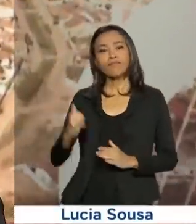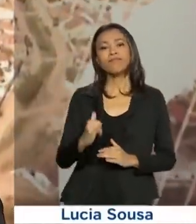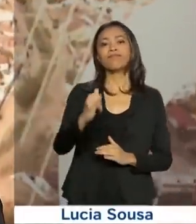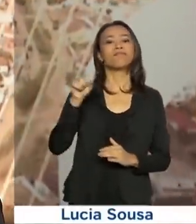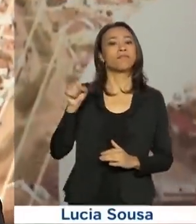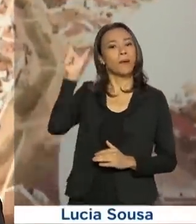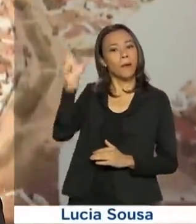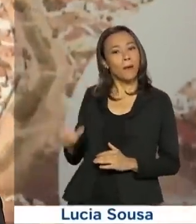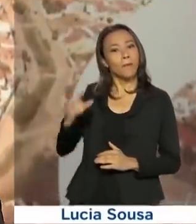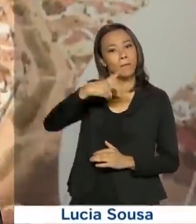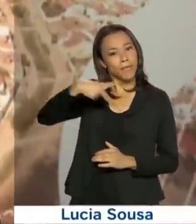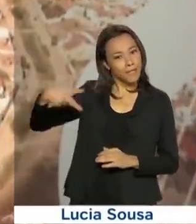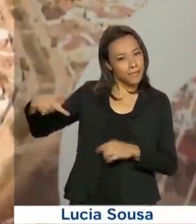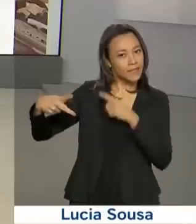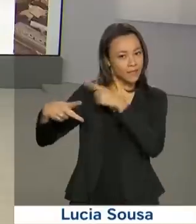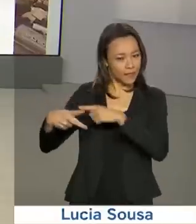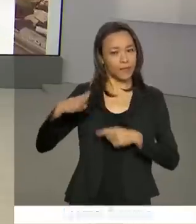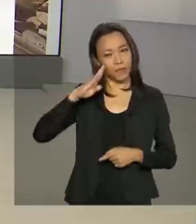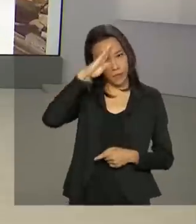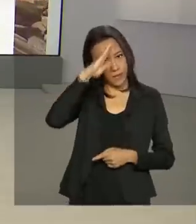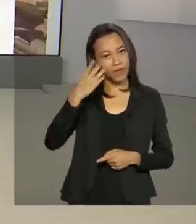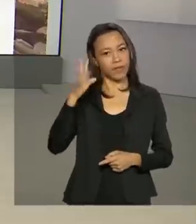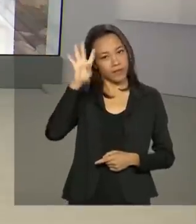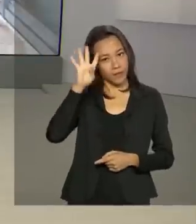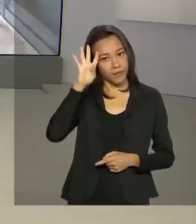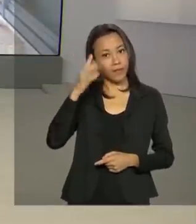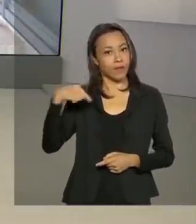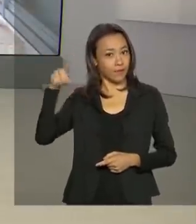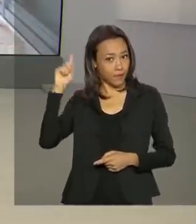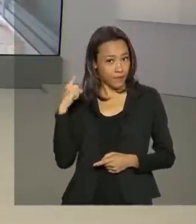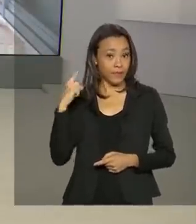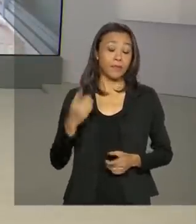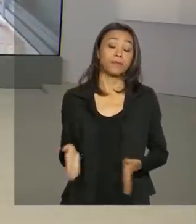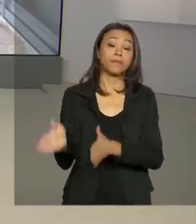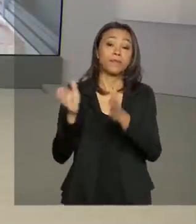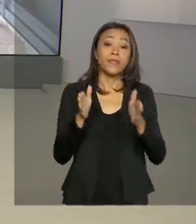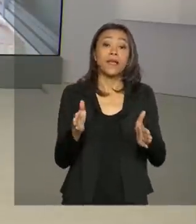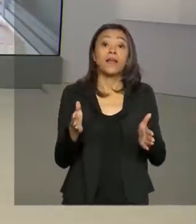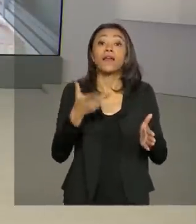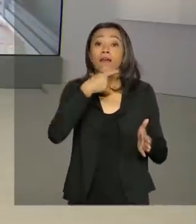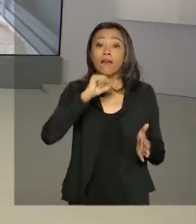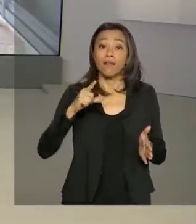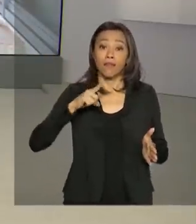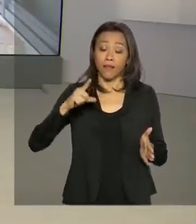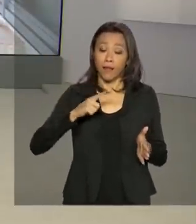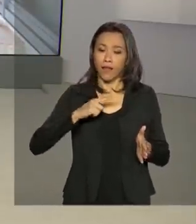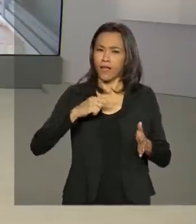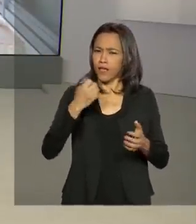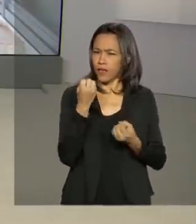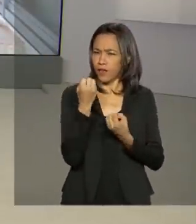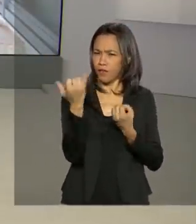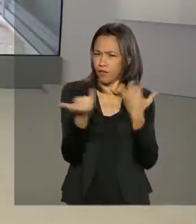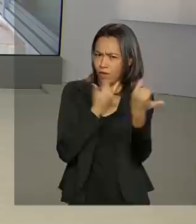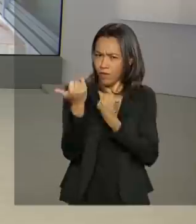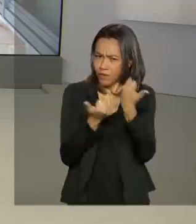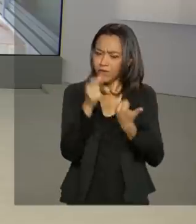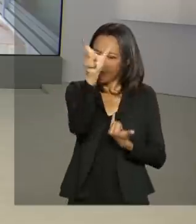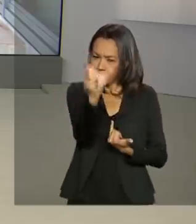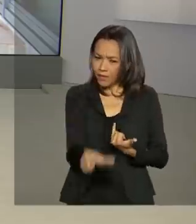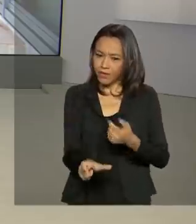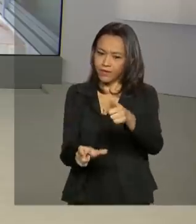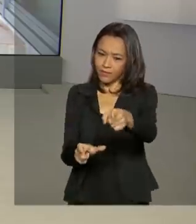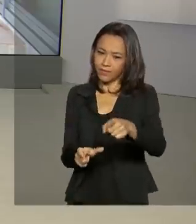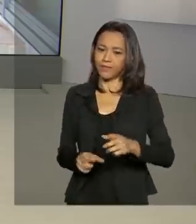Bolsonaro nesta quarta-feira. Quem tem os detalhes pra gente direto do Palácio do Planalto é a repórter Márcia Fernandes. Bom dia,